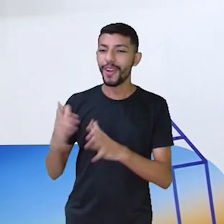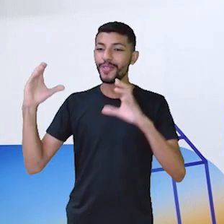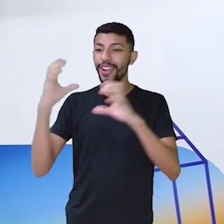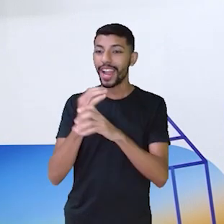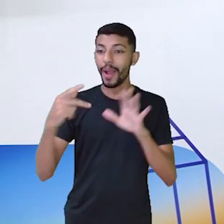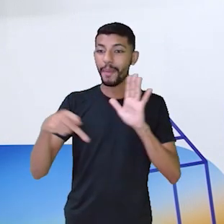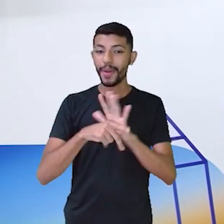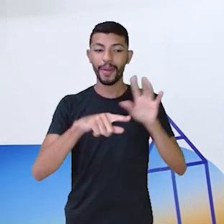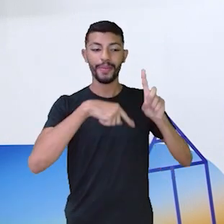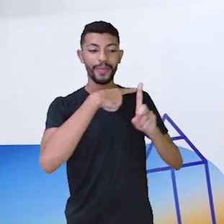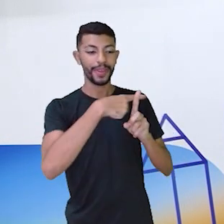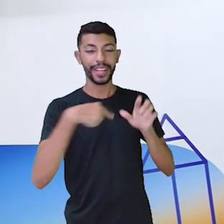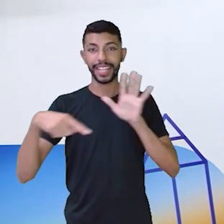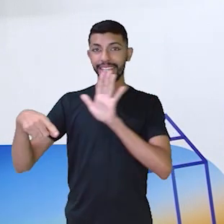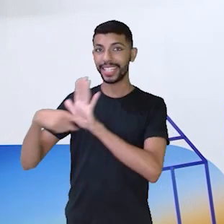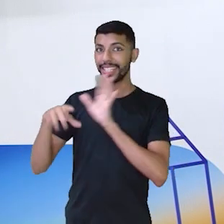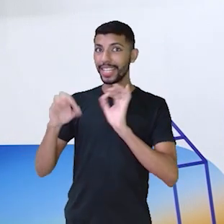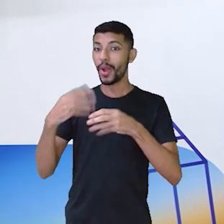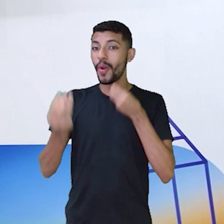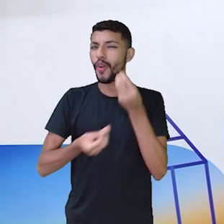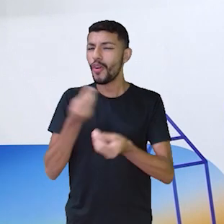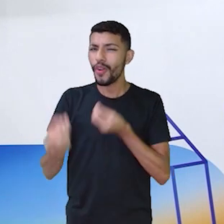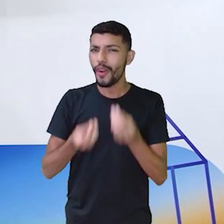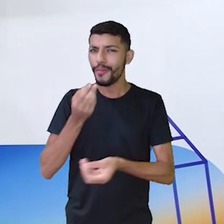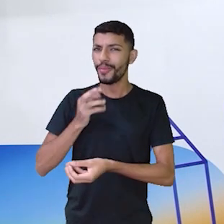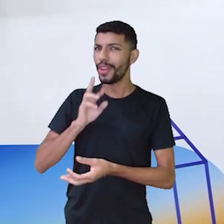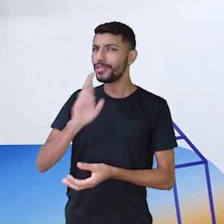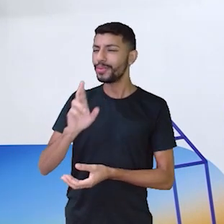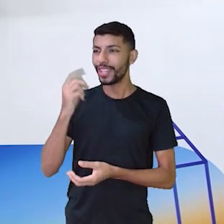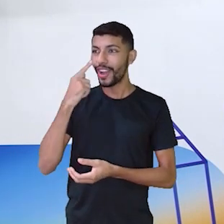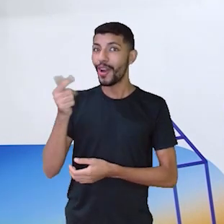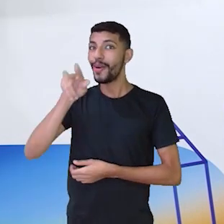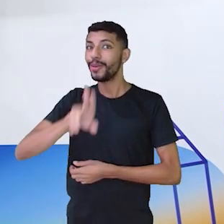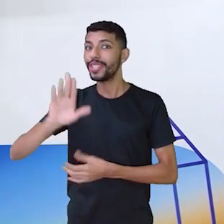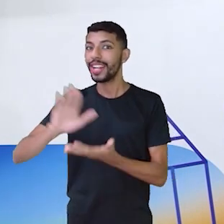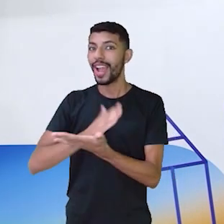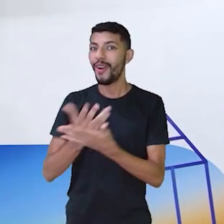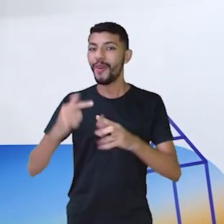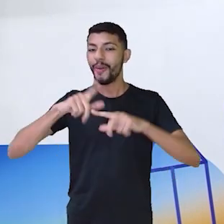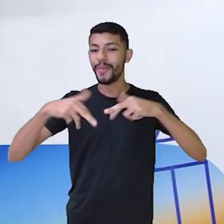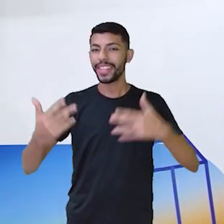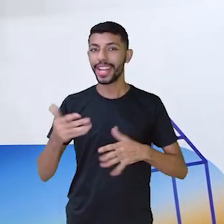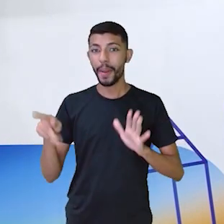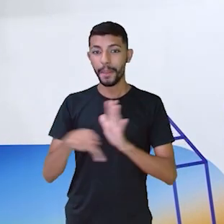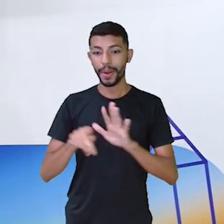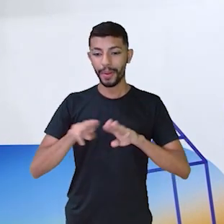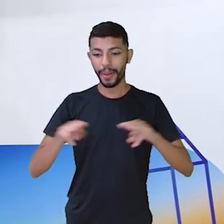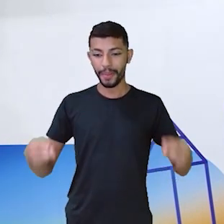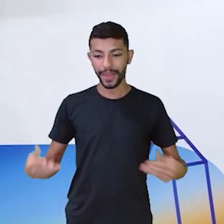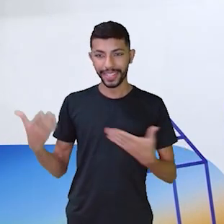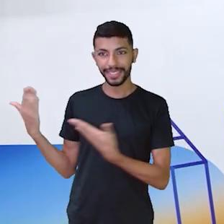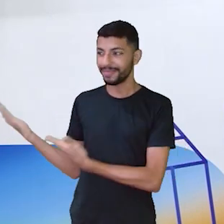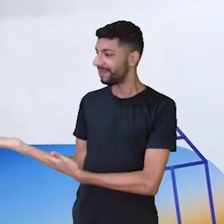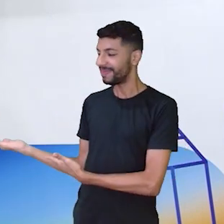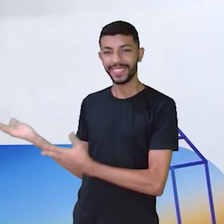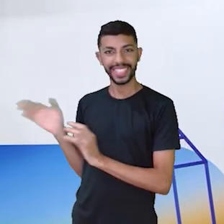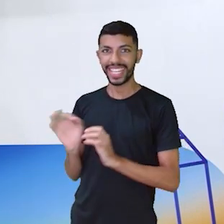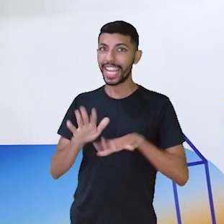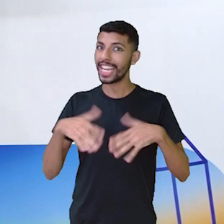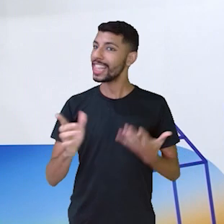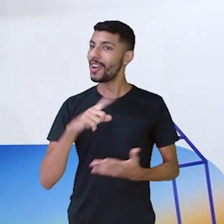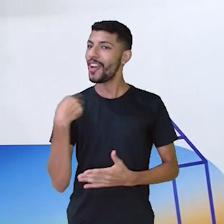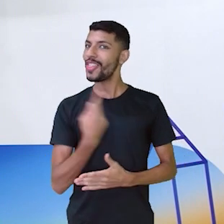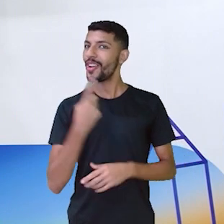Como é que eles vão resolver esses problemas? Utilizando alguns materiais que estão aqui na minha mesa. Então, a gente vai